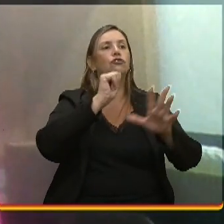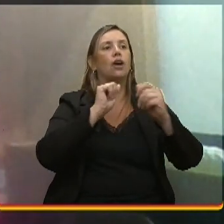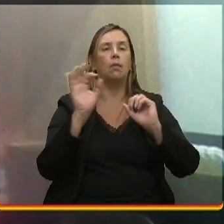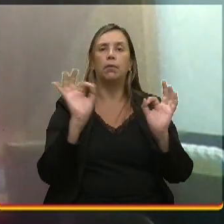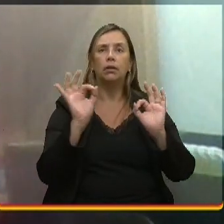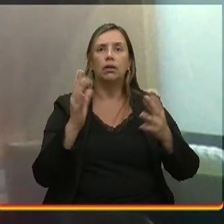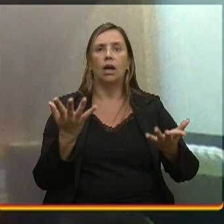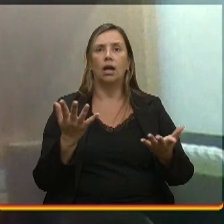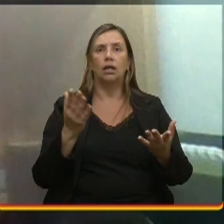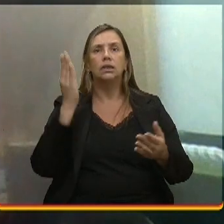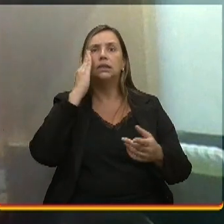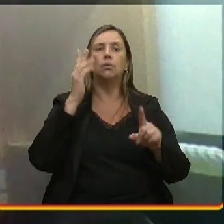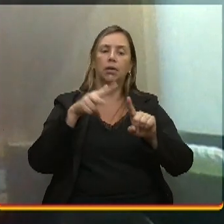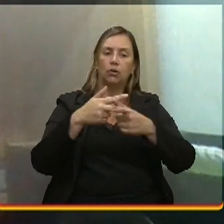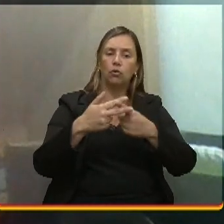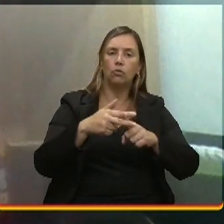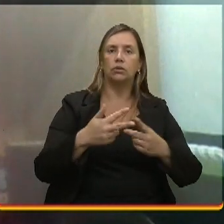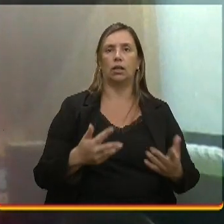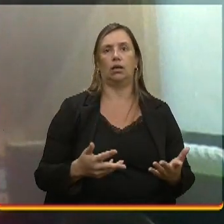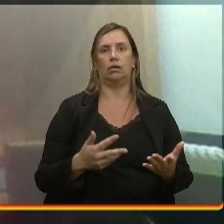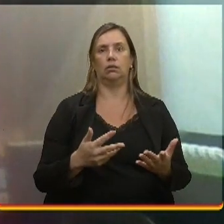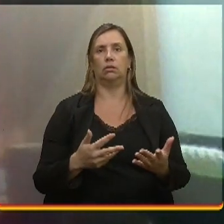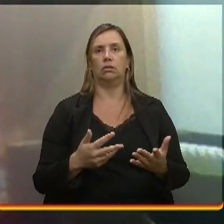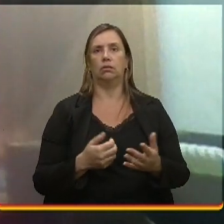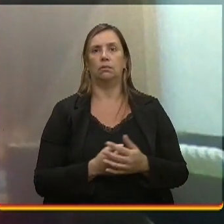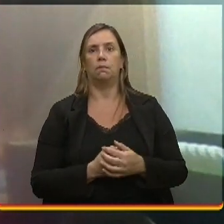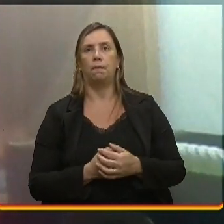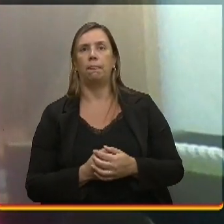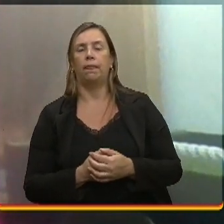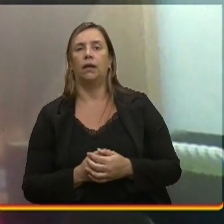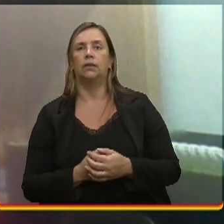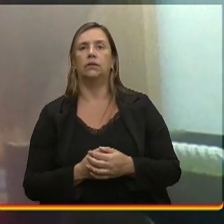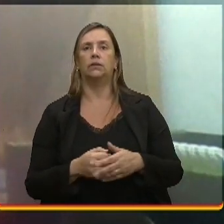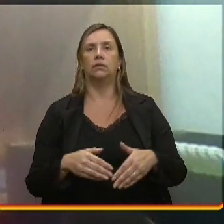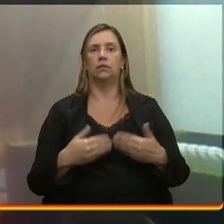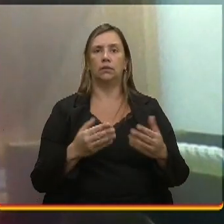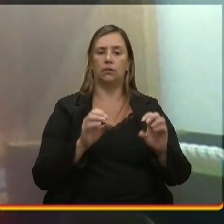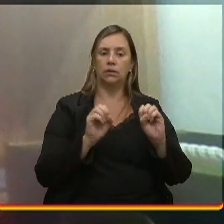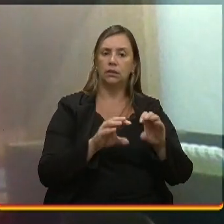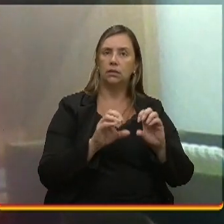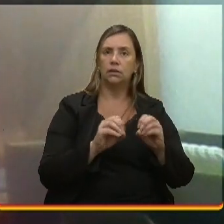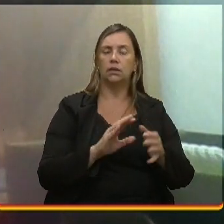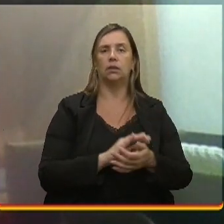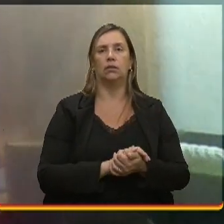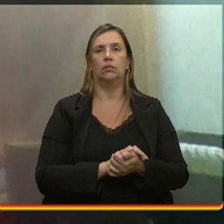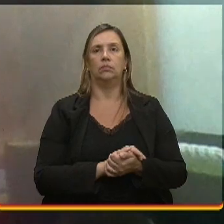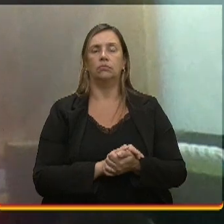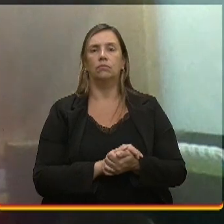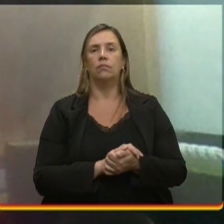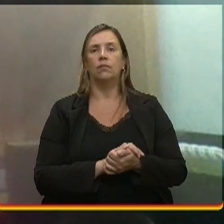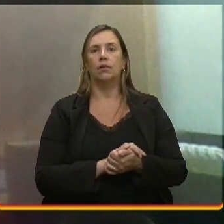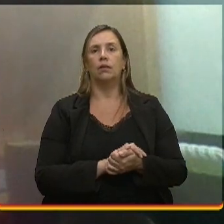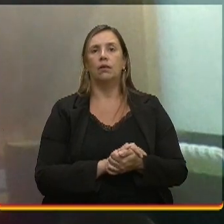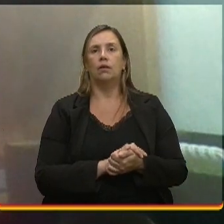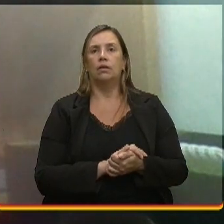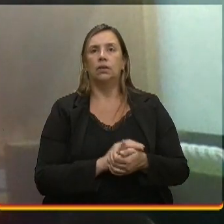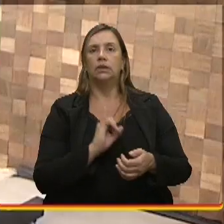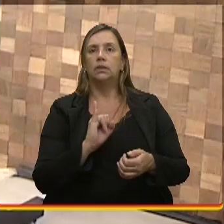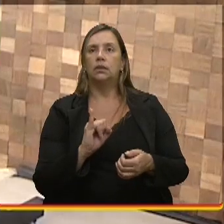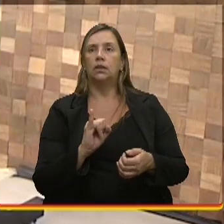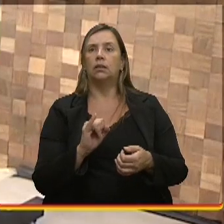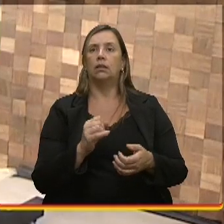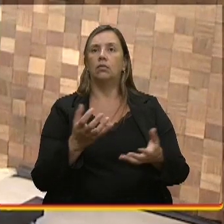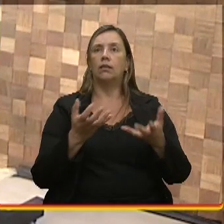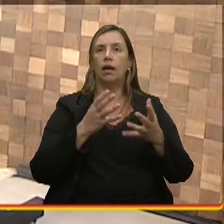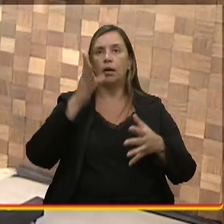consertar, é um espetáculo, então, boto aqui, olha, já chamo a Aline, para estar junto, ensinando, se não quiser aprender, e quiser